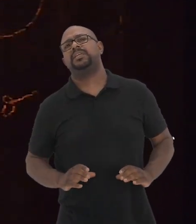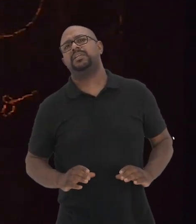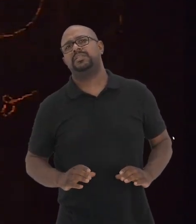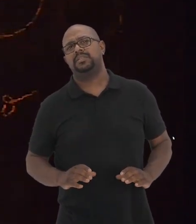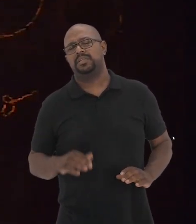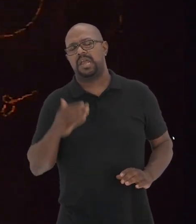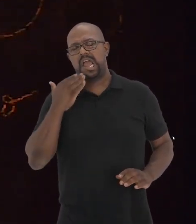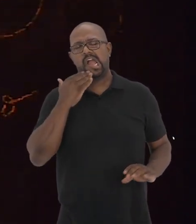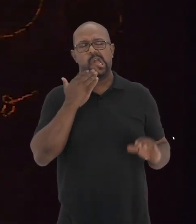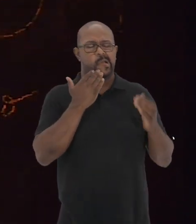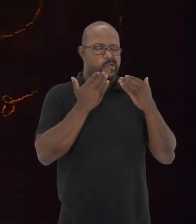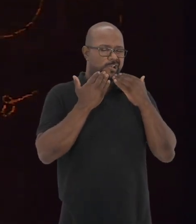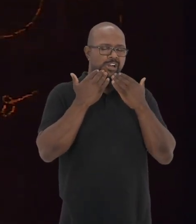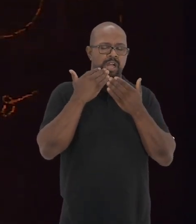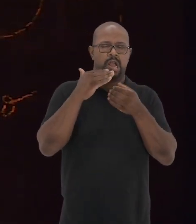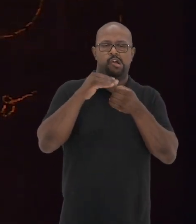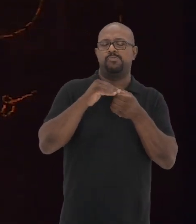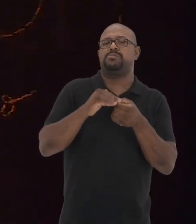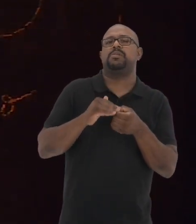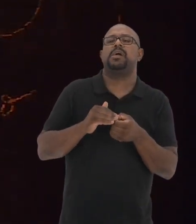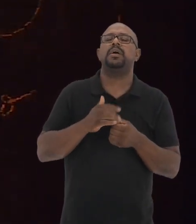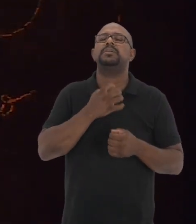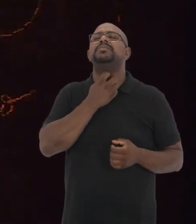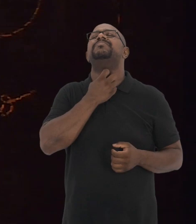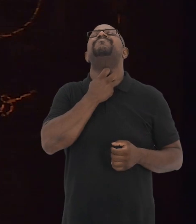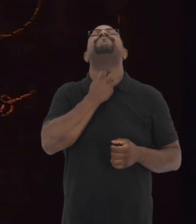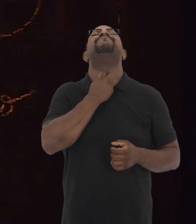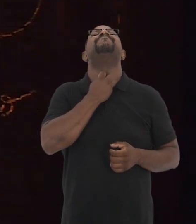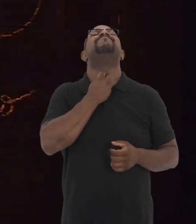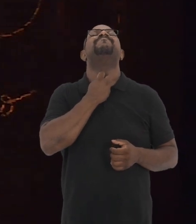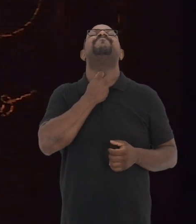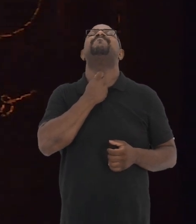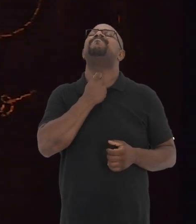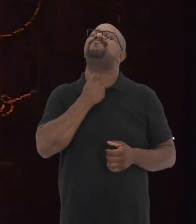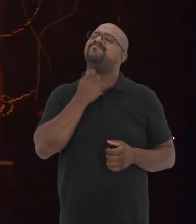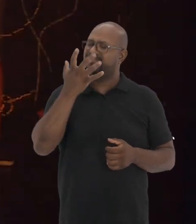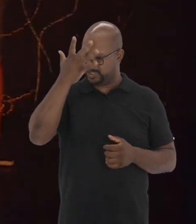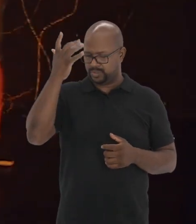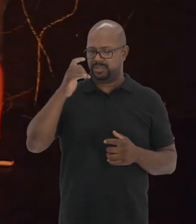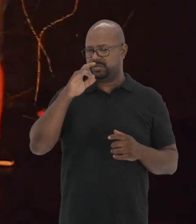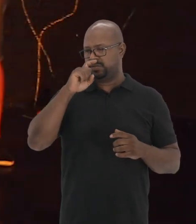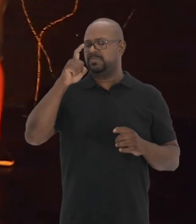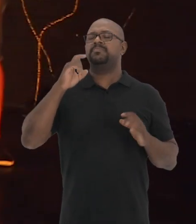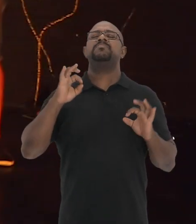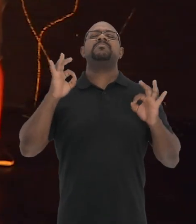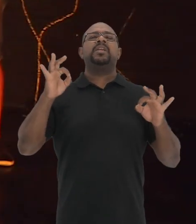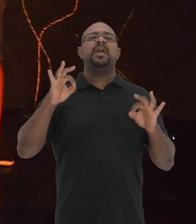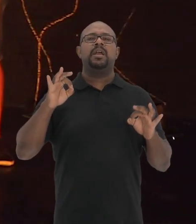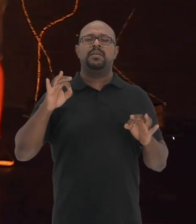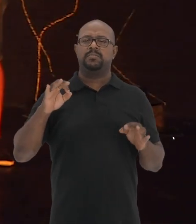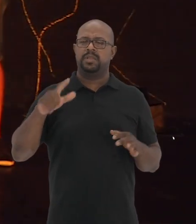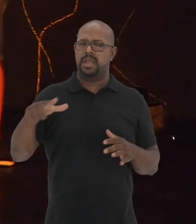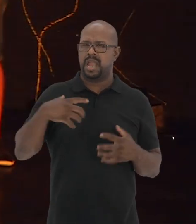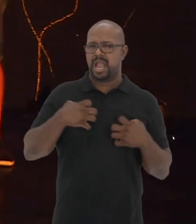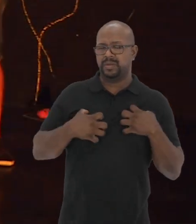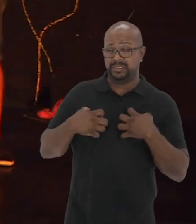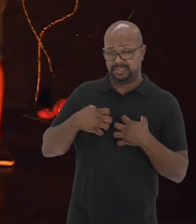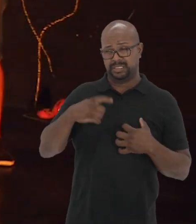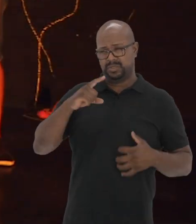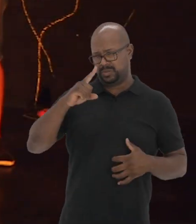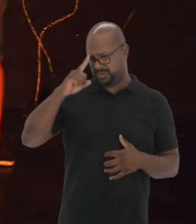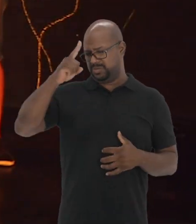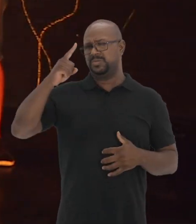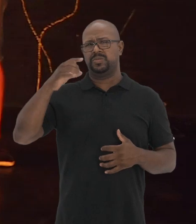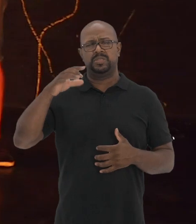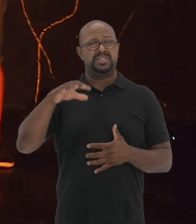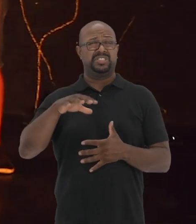deformações sucumbidas em gargantas que vomitam equidades, monetizadas agonias, tirania normativa da